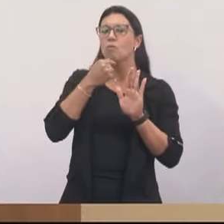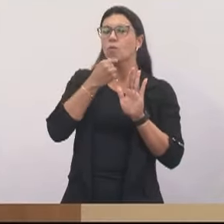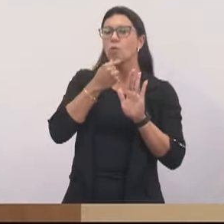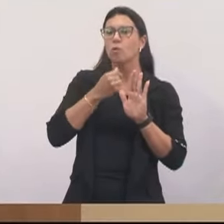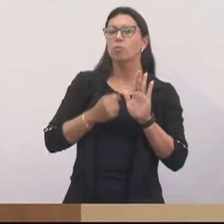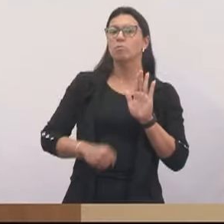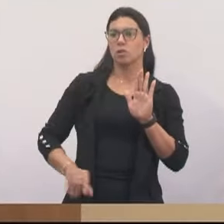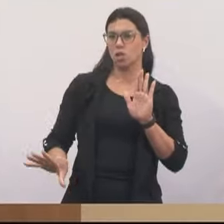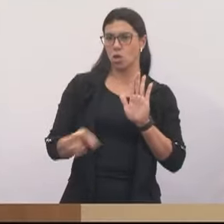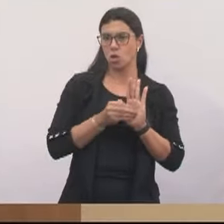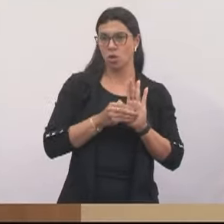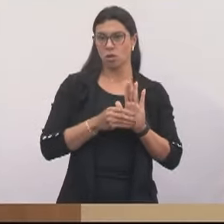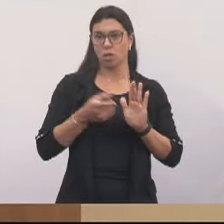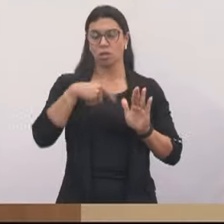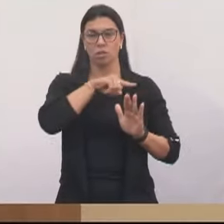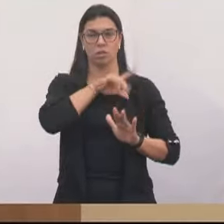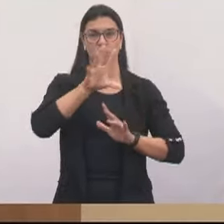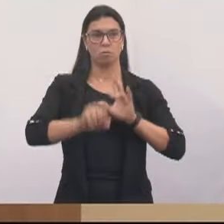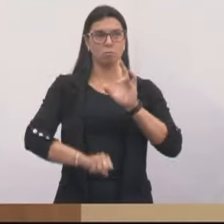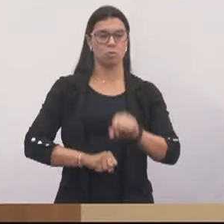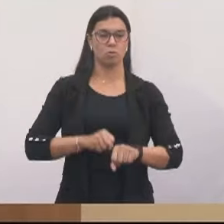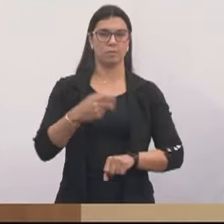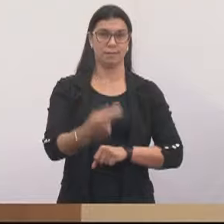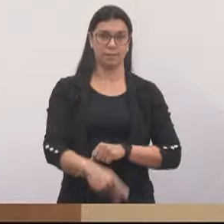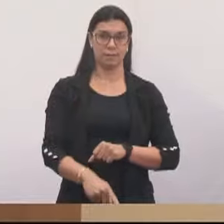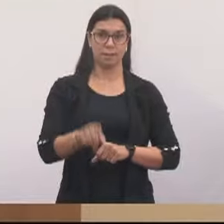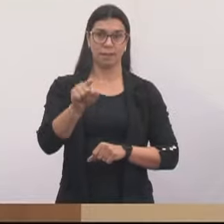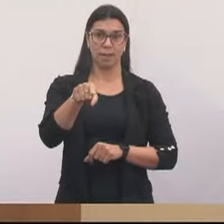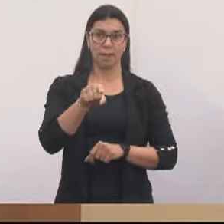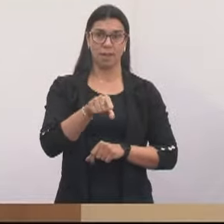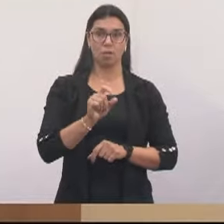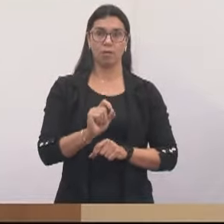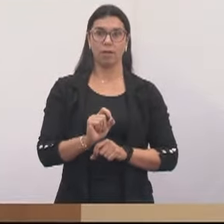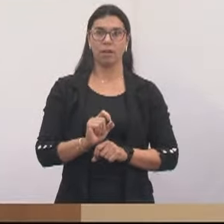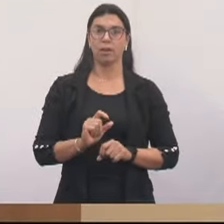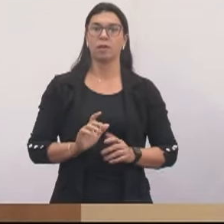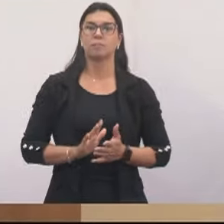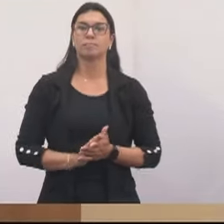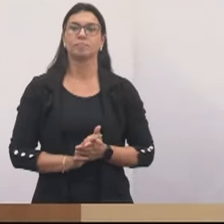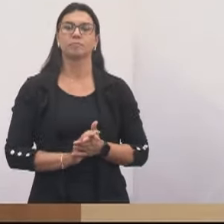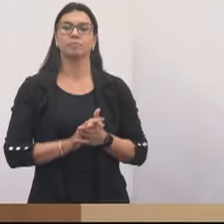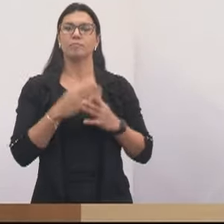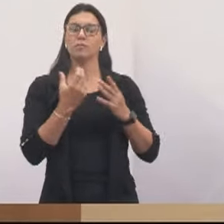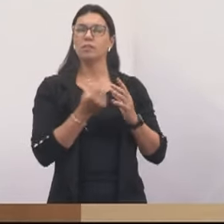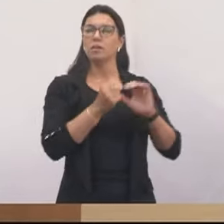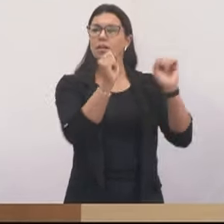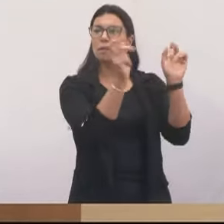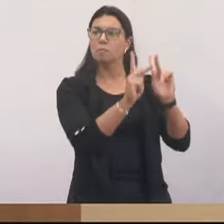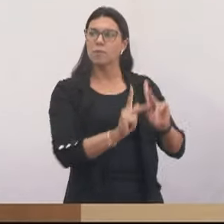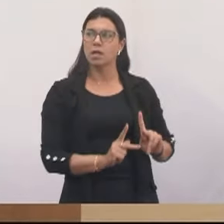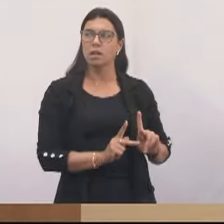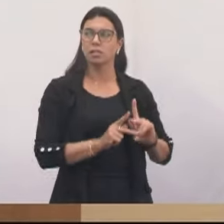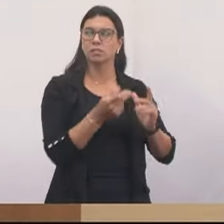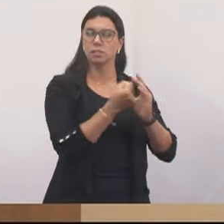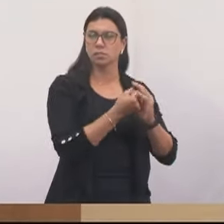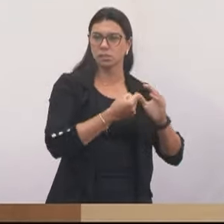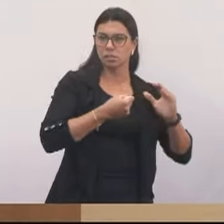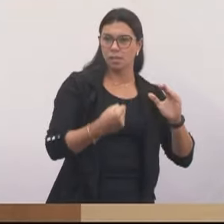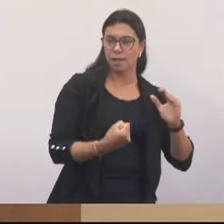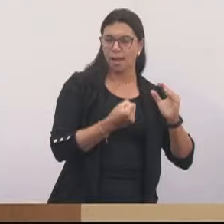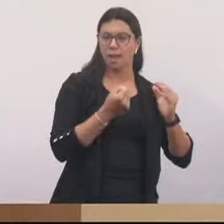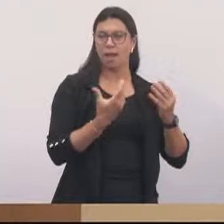nós. O que nós buscamos aqui é dar tranquilidade à Santa Casa, de assumir o lado